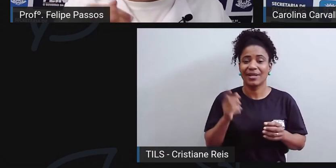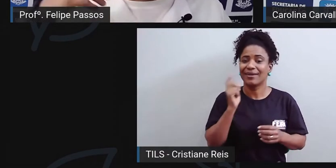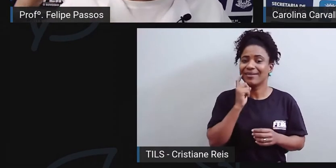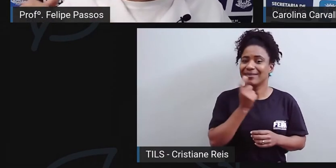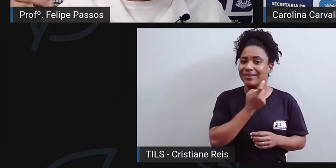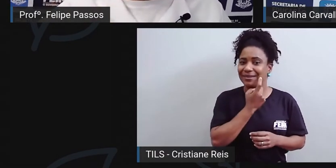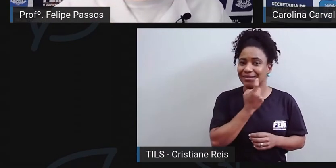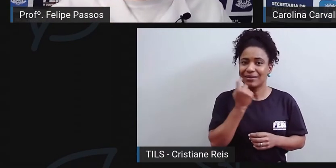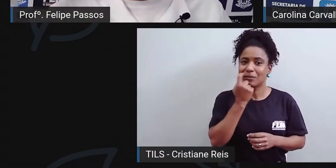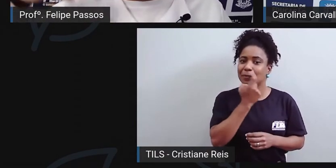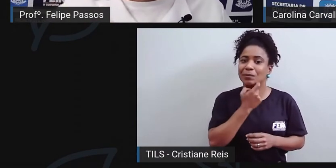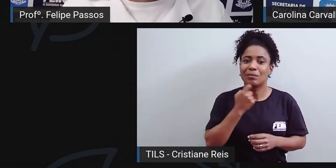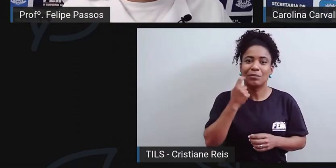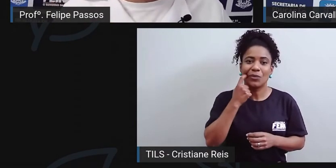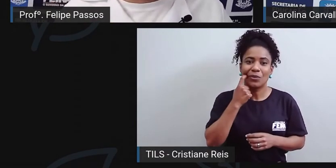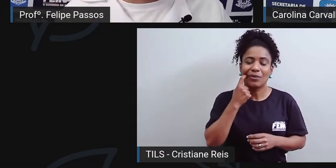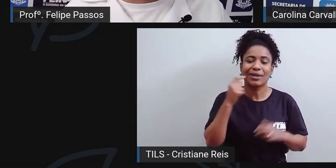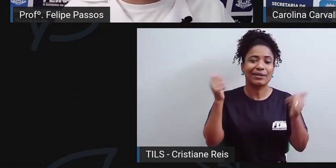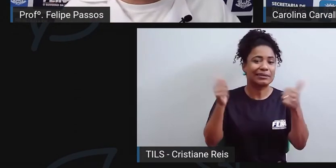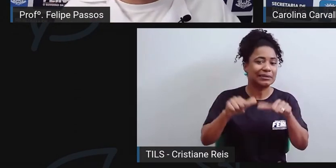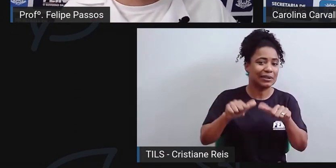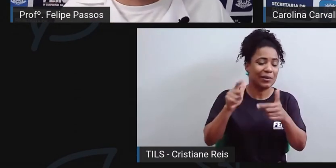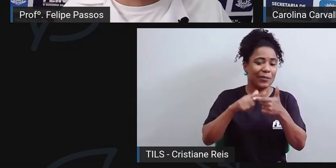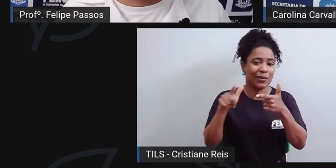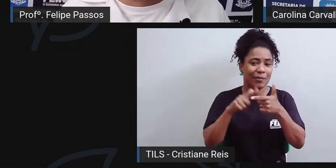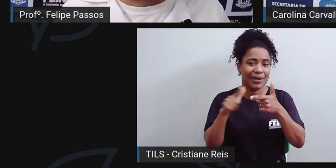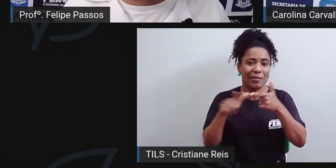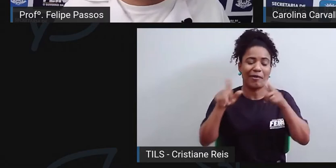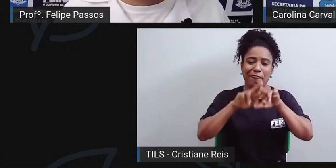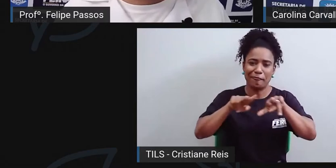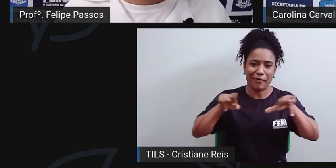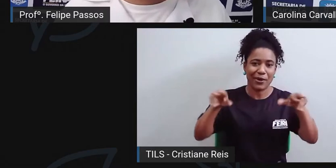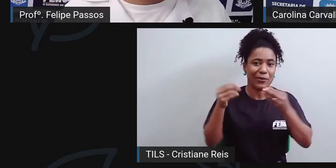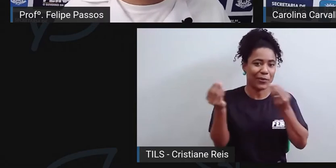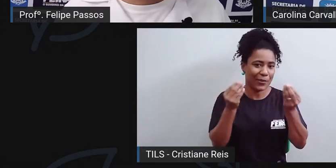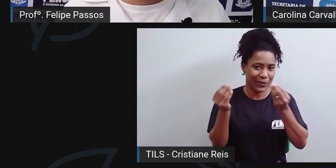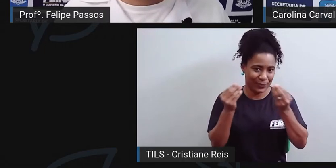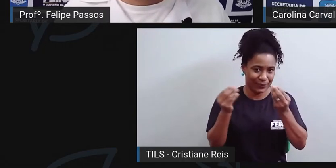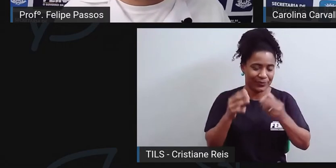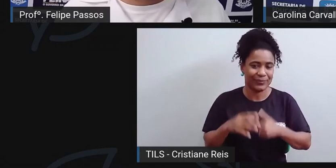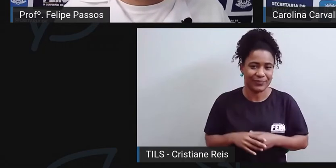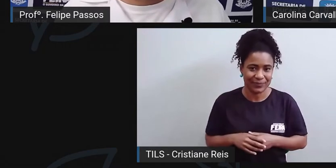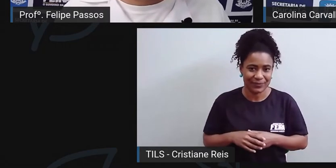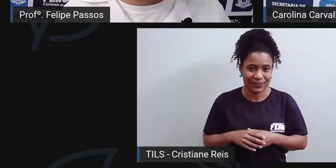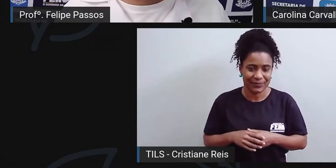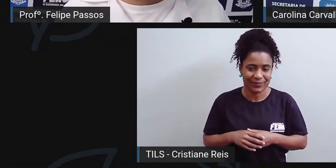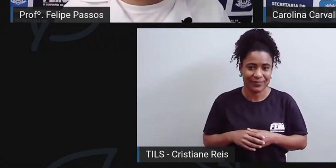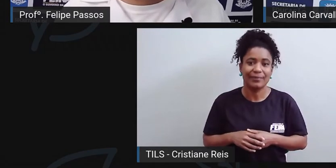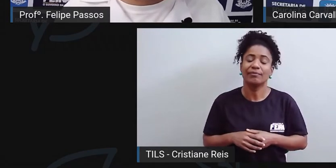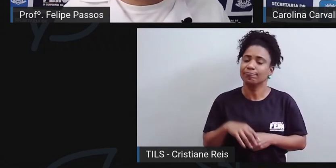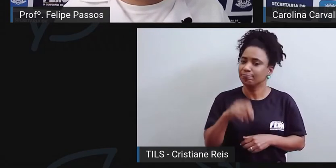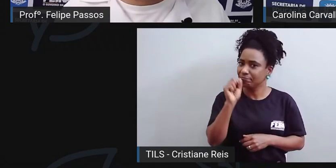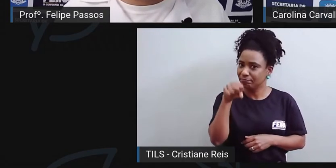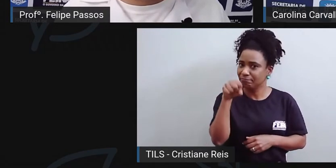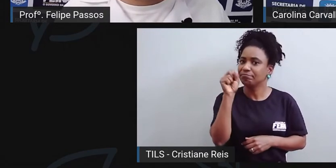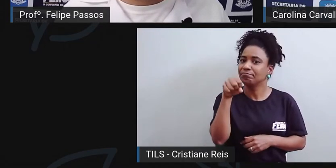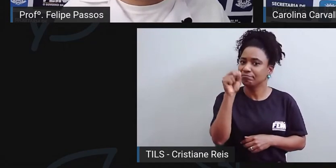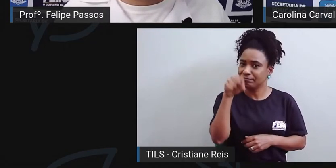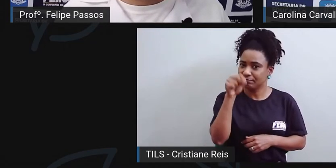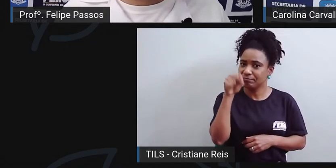e doenças que podem se manifestar em outros órgãos e outros sistemas do nosso corpo? Sim, verdade, isso acontece.